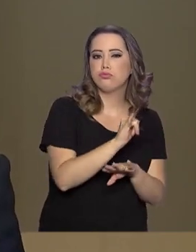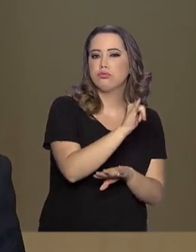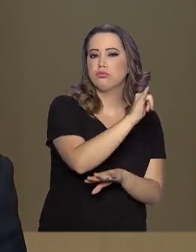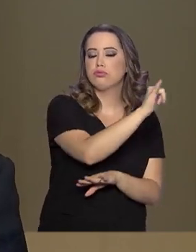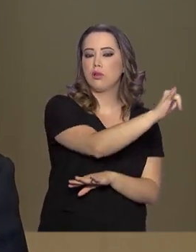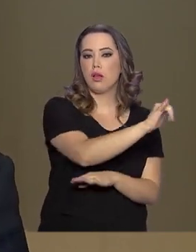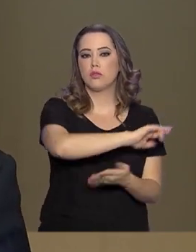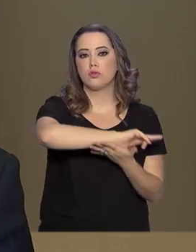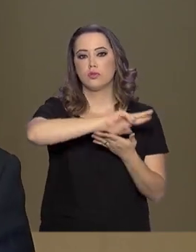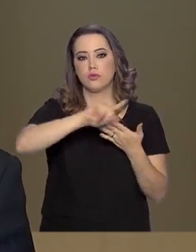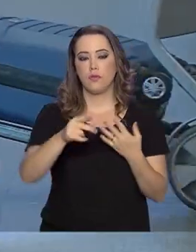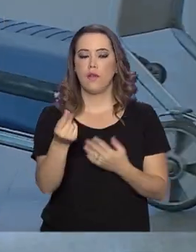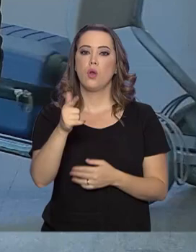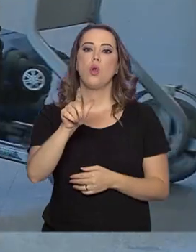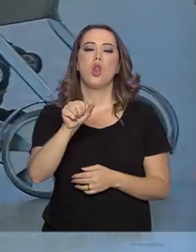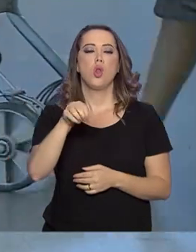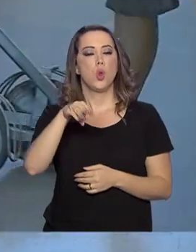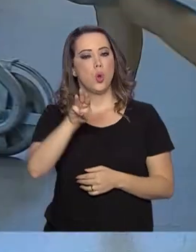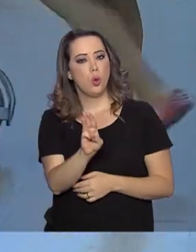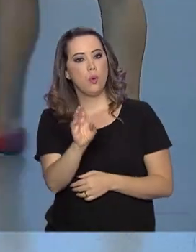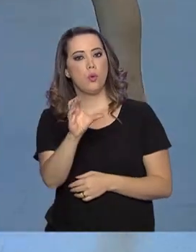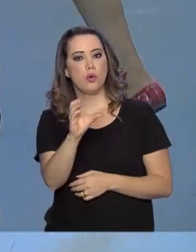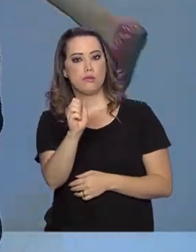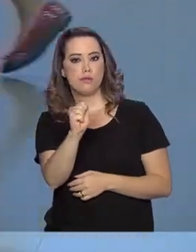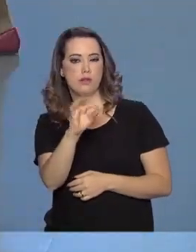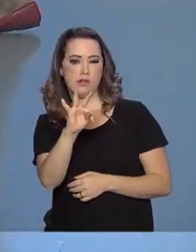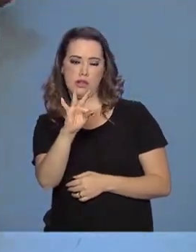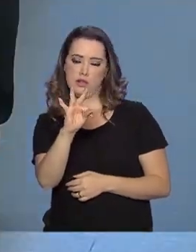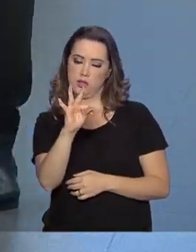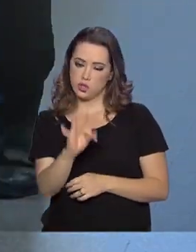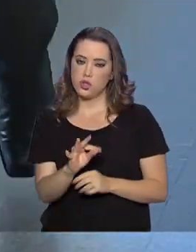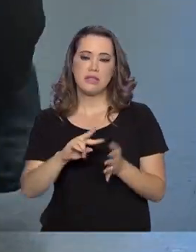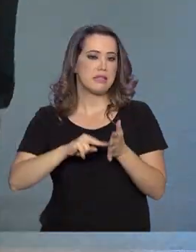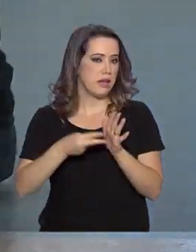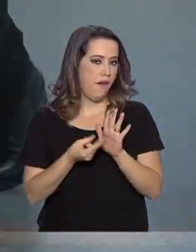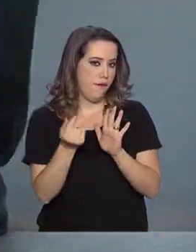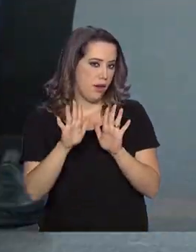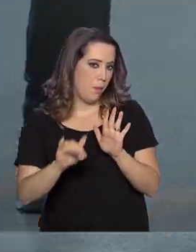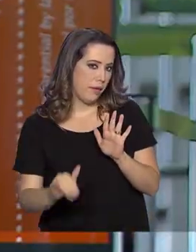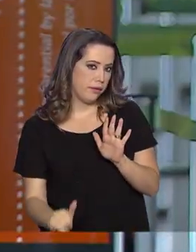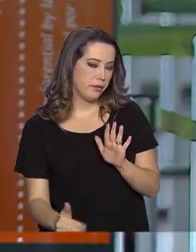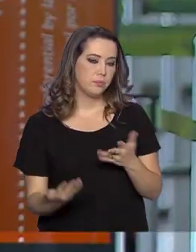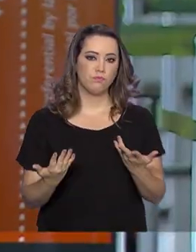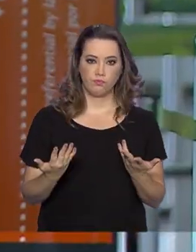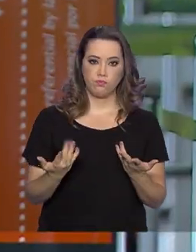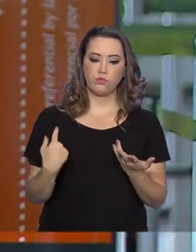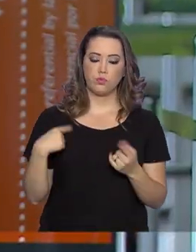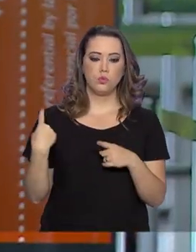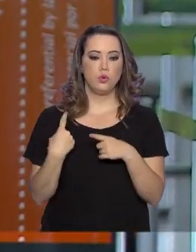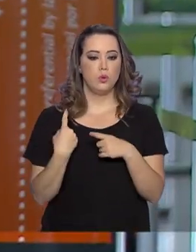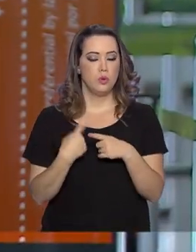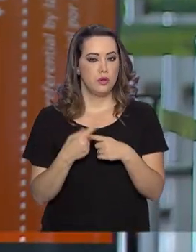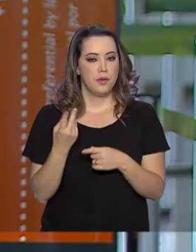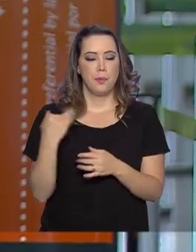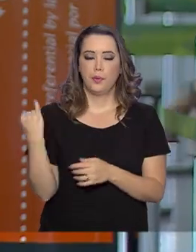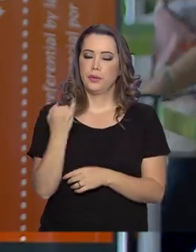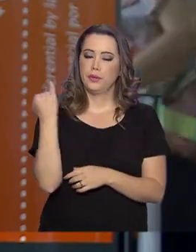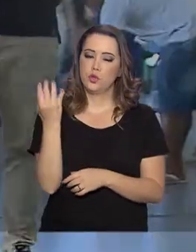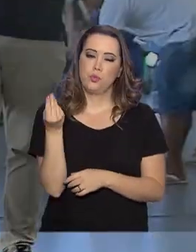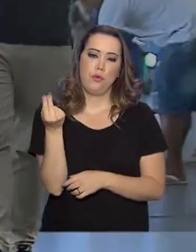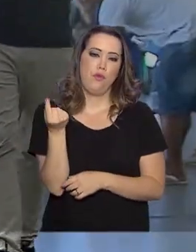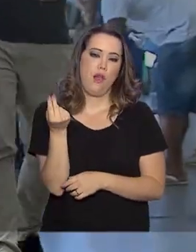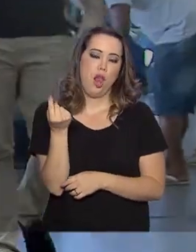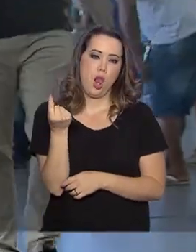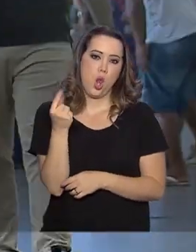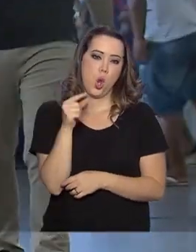aéreas, principalmente as low cost. O reflexo da chegada das companhias de baixo custo veio direto no bolso do consumidor.